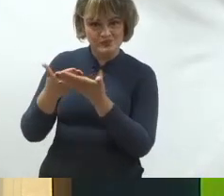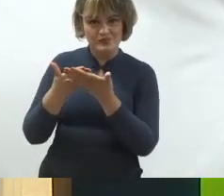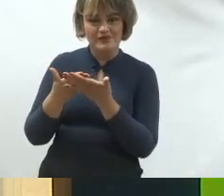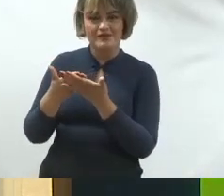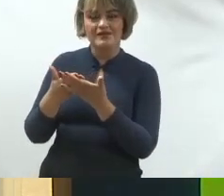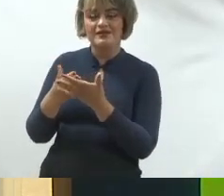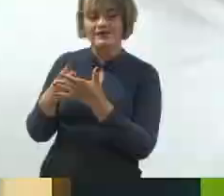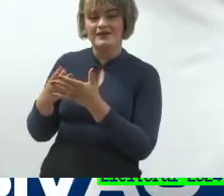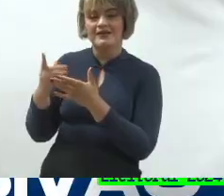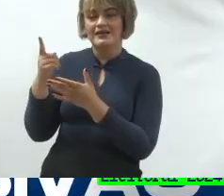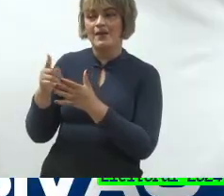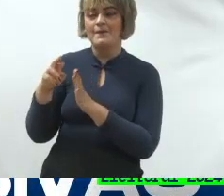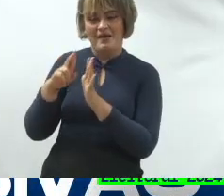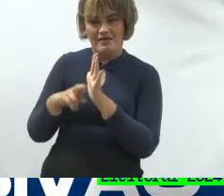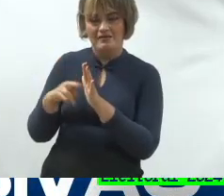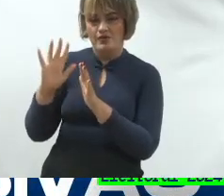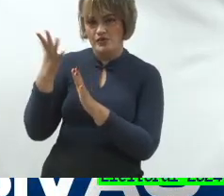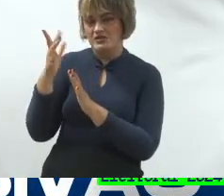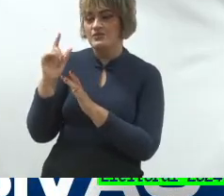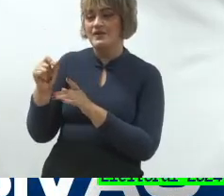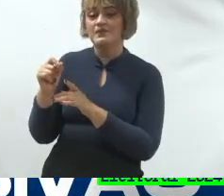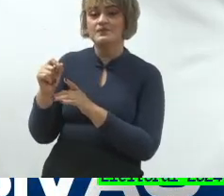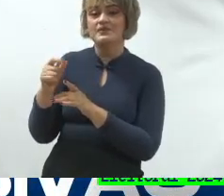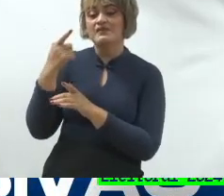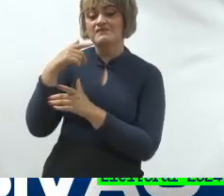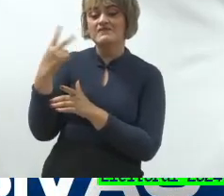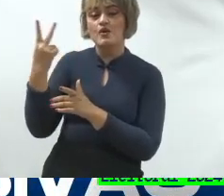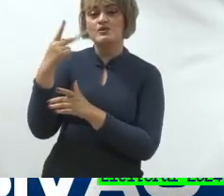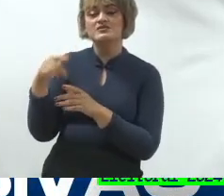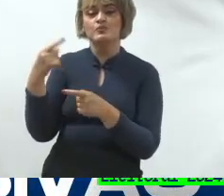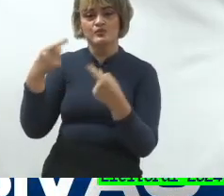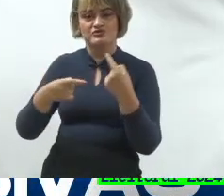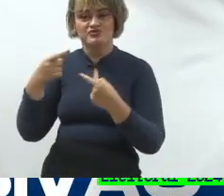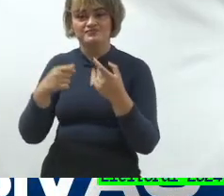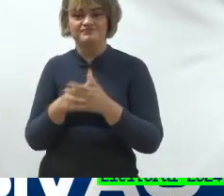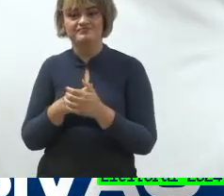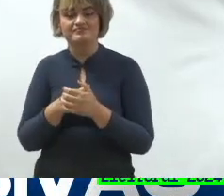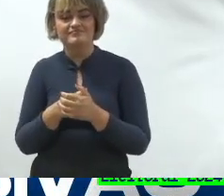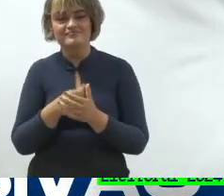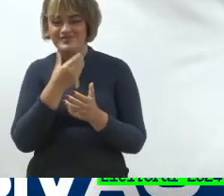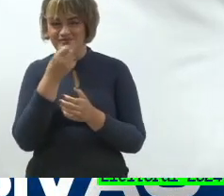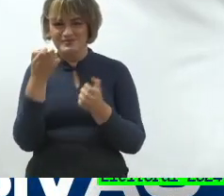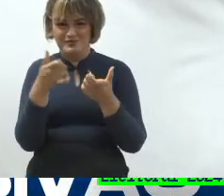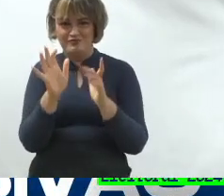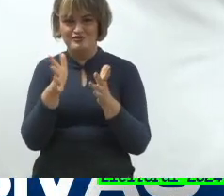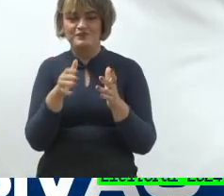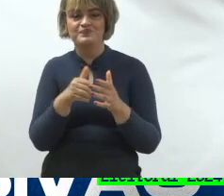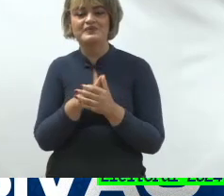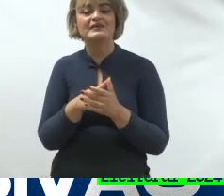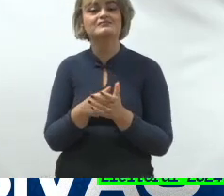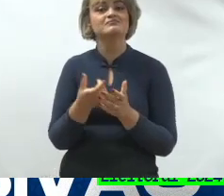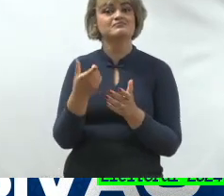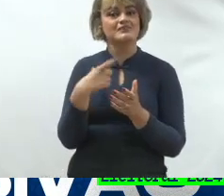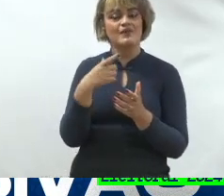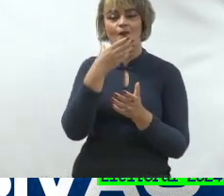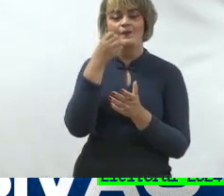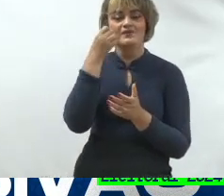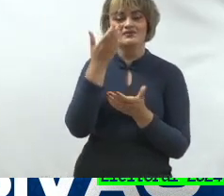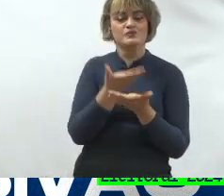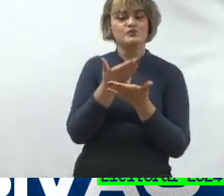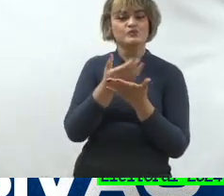uma regra, seria uma nova questão, que é a valoração do político, o Marcelo já falou bastante sobre isso. Existe um sociólogo